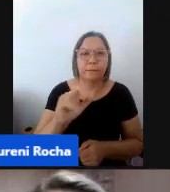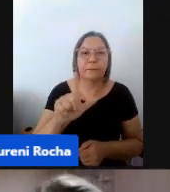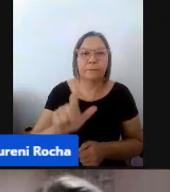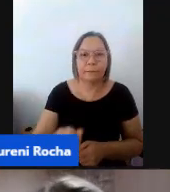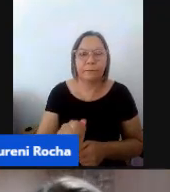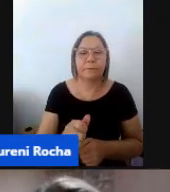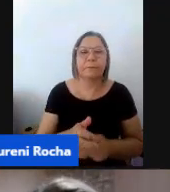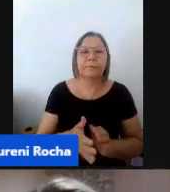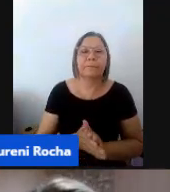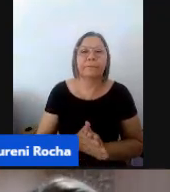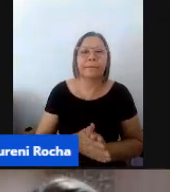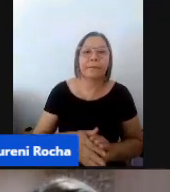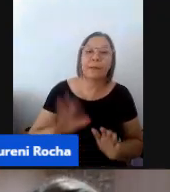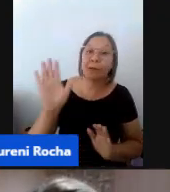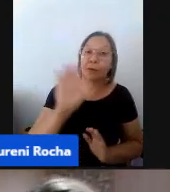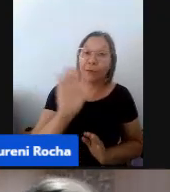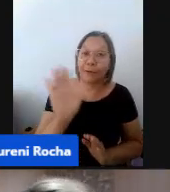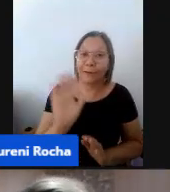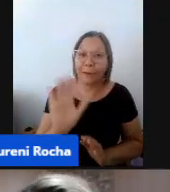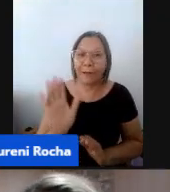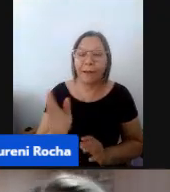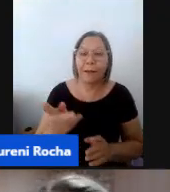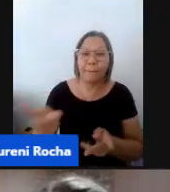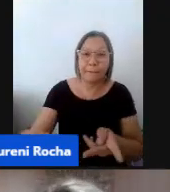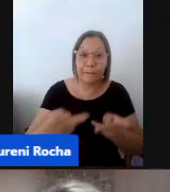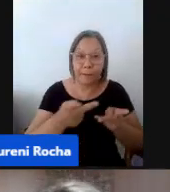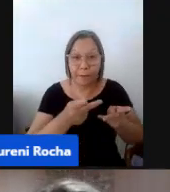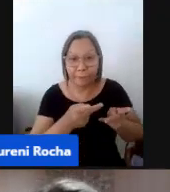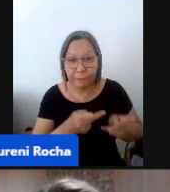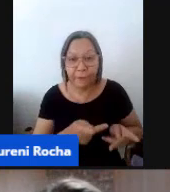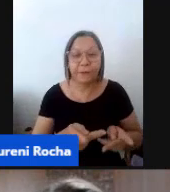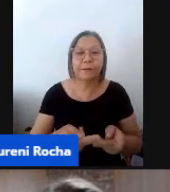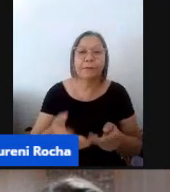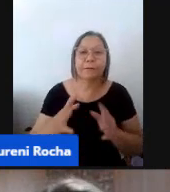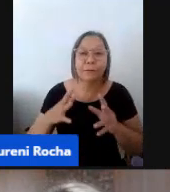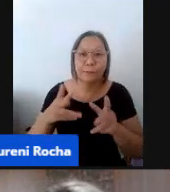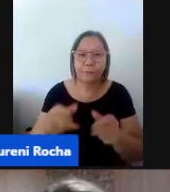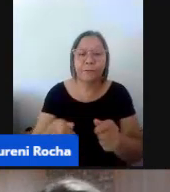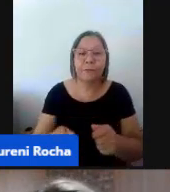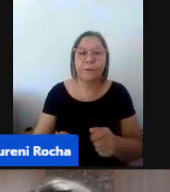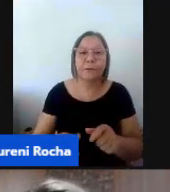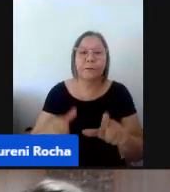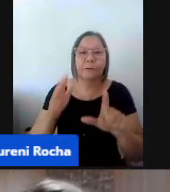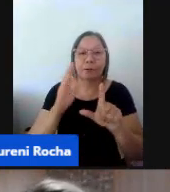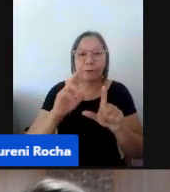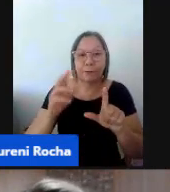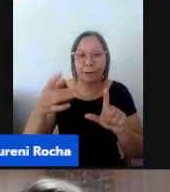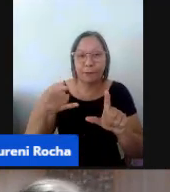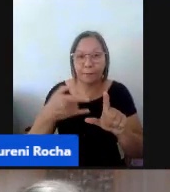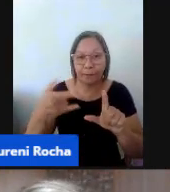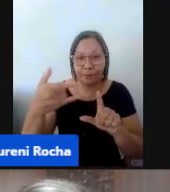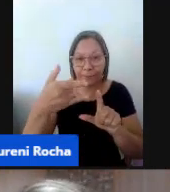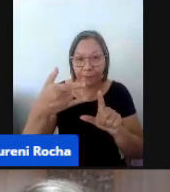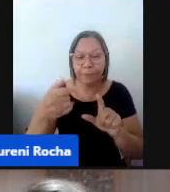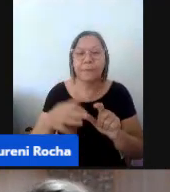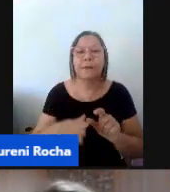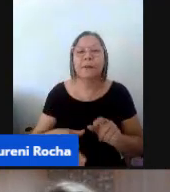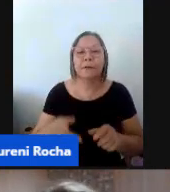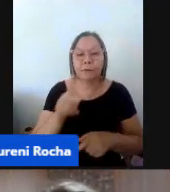Olá, bem-vindos e bem-vindas à nossa live. Como a Giovana falou, sou professora Priscila.